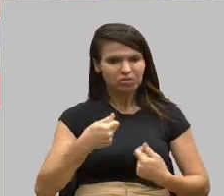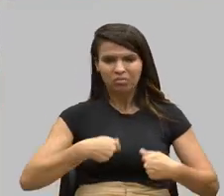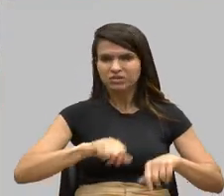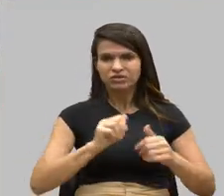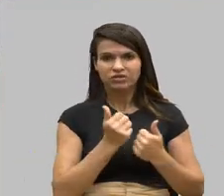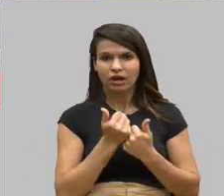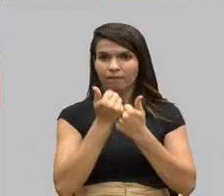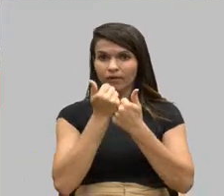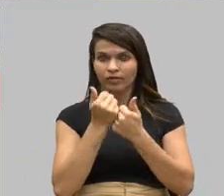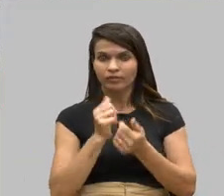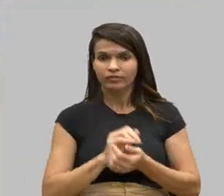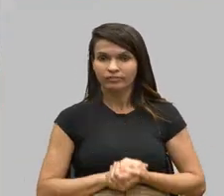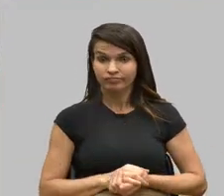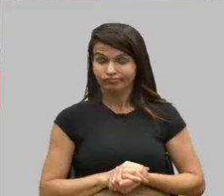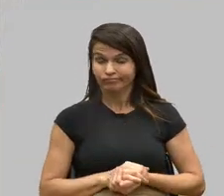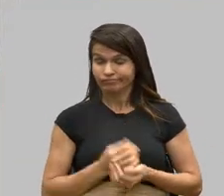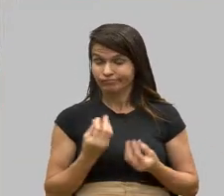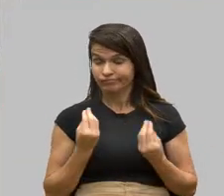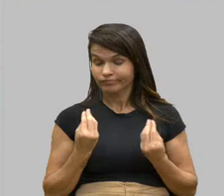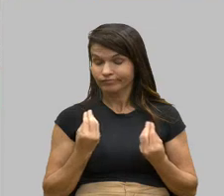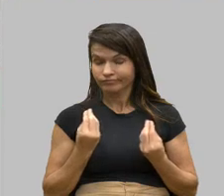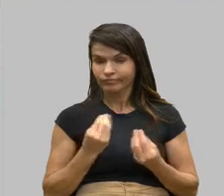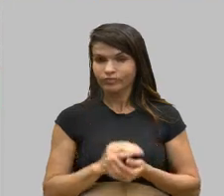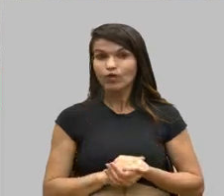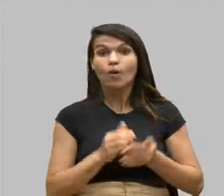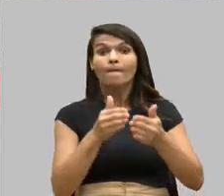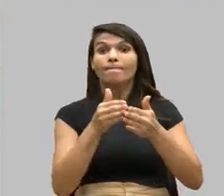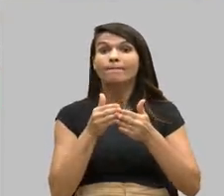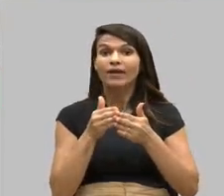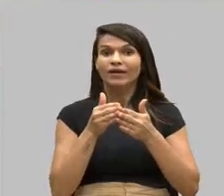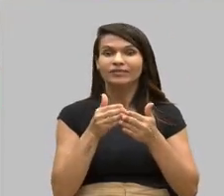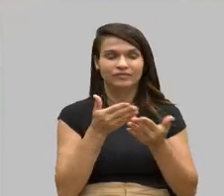o que eu peço aos deputados, eu sou fã da Mariazinha,